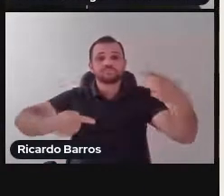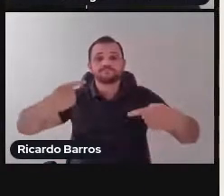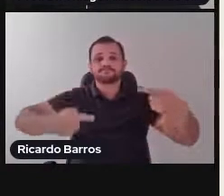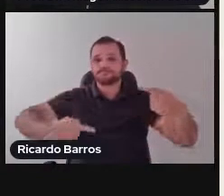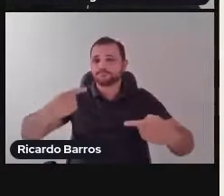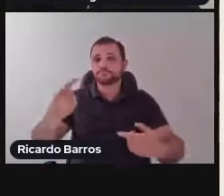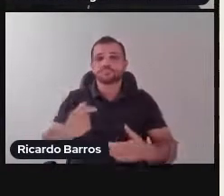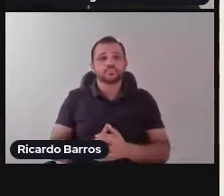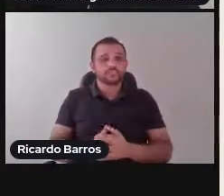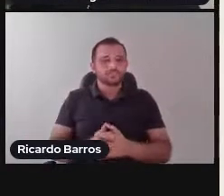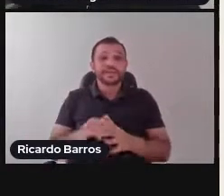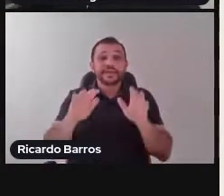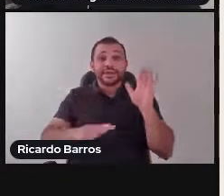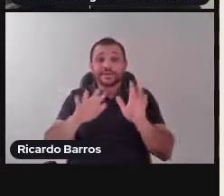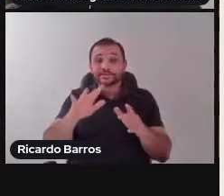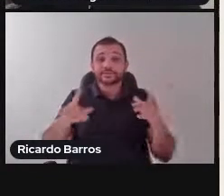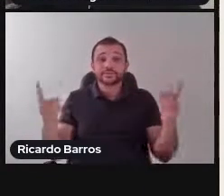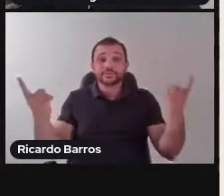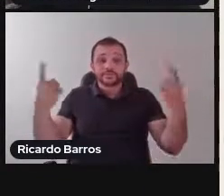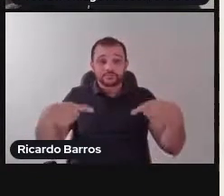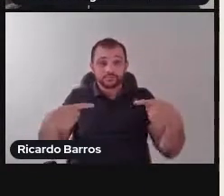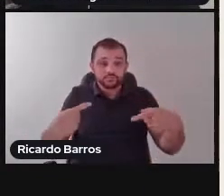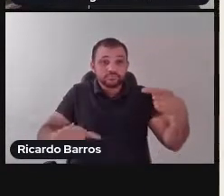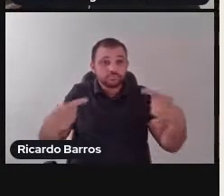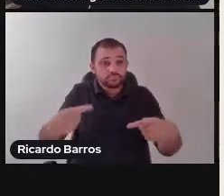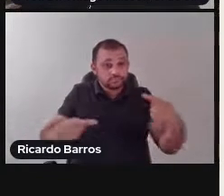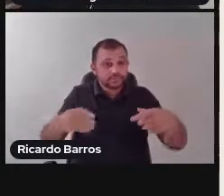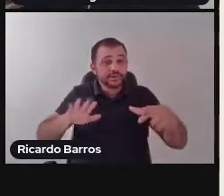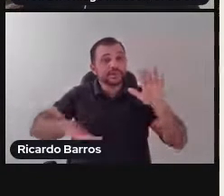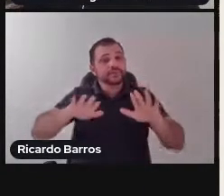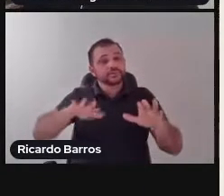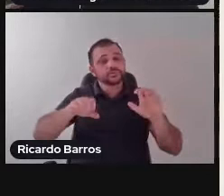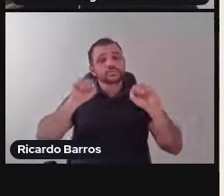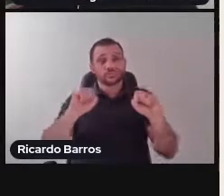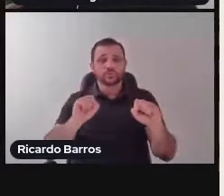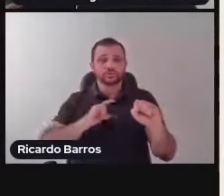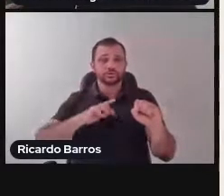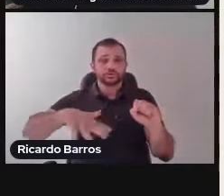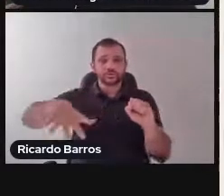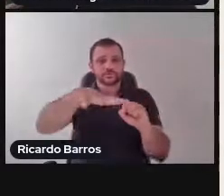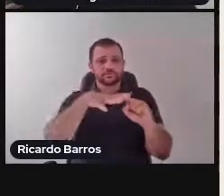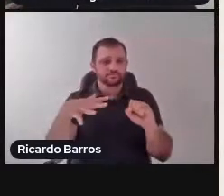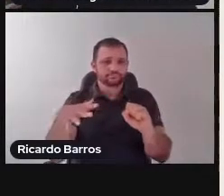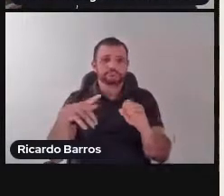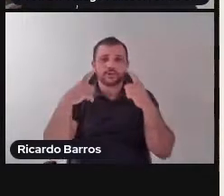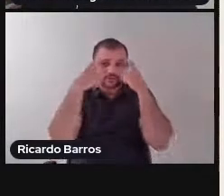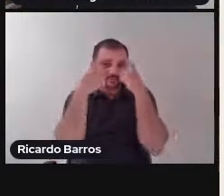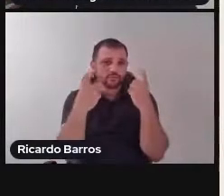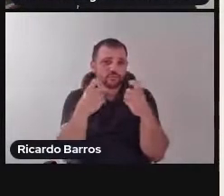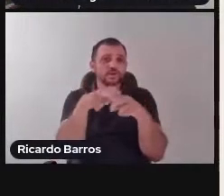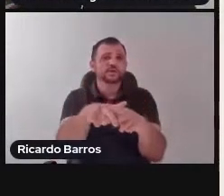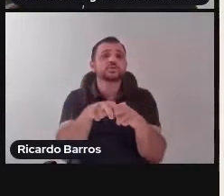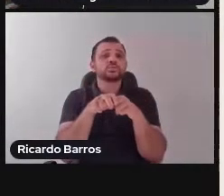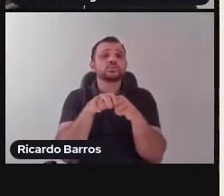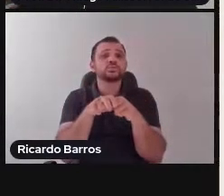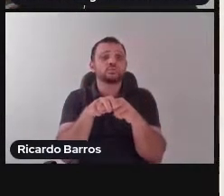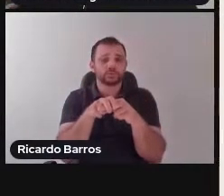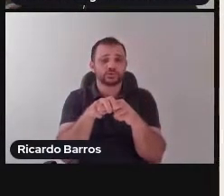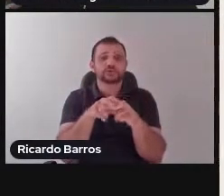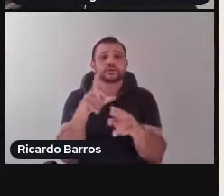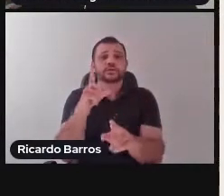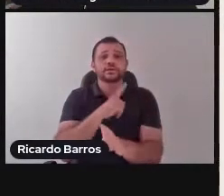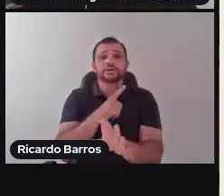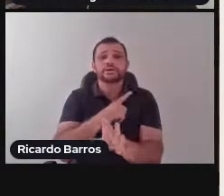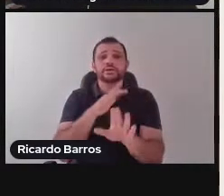vezes, pode ser, inclusive, um tanto que nocivo, na medida que se apregou a que um pensamento, uma